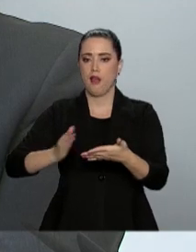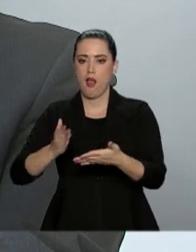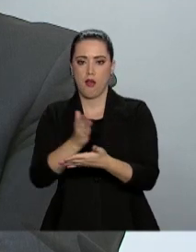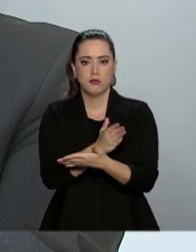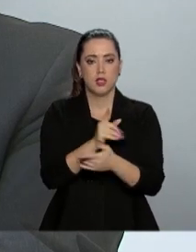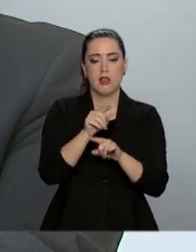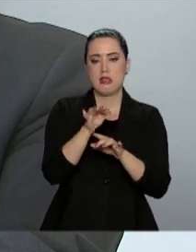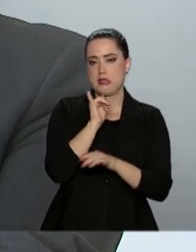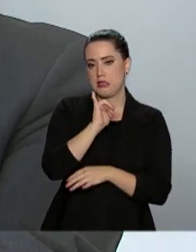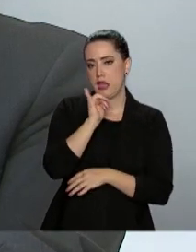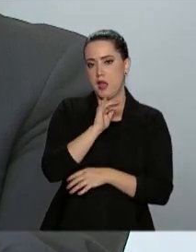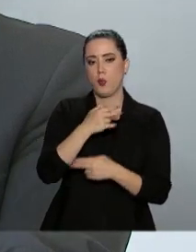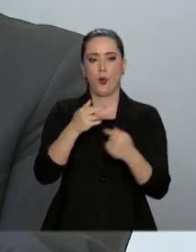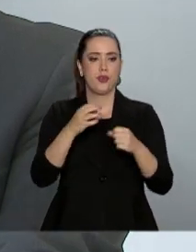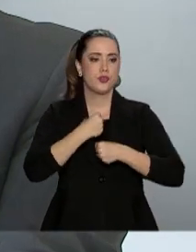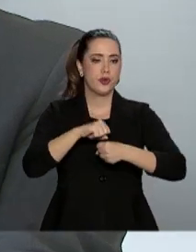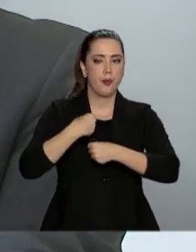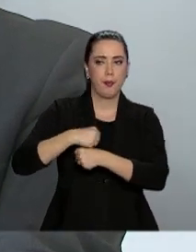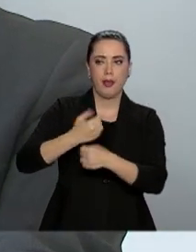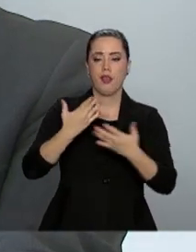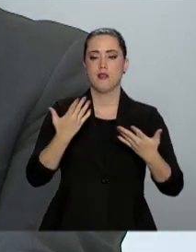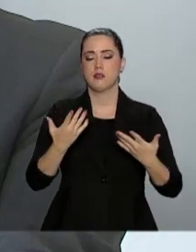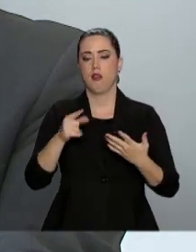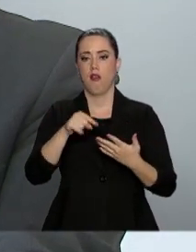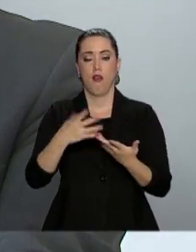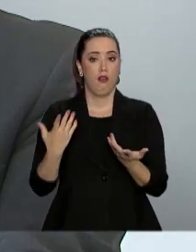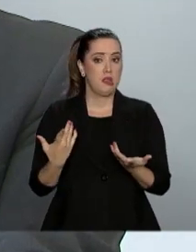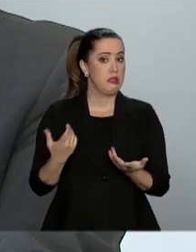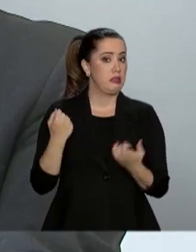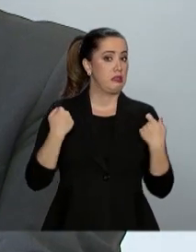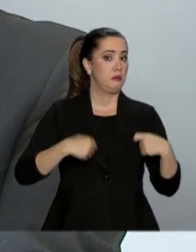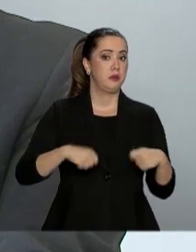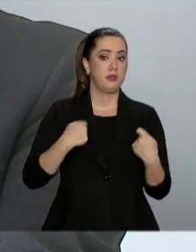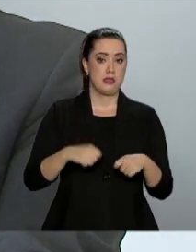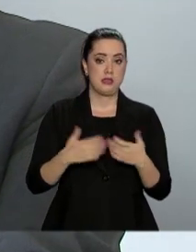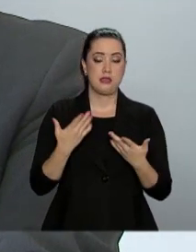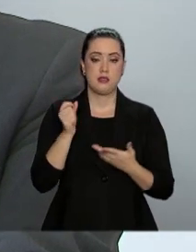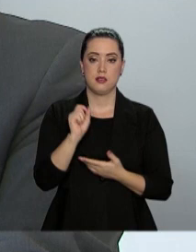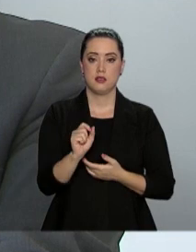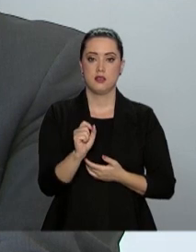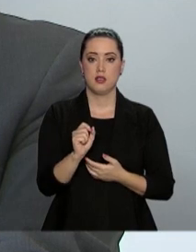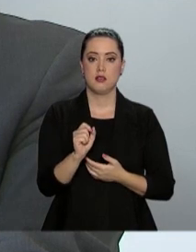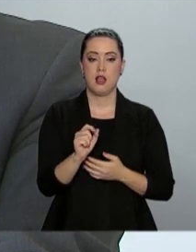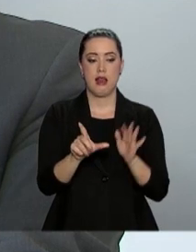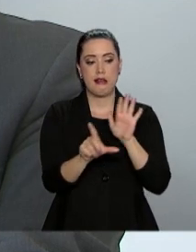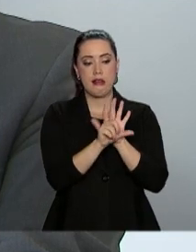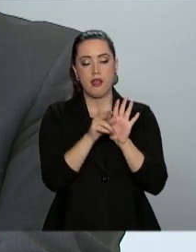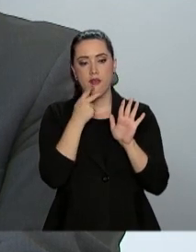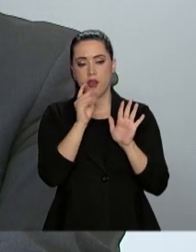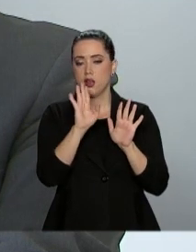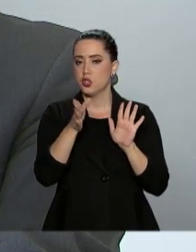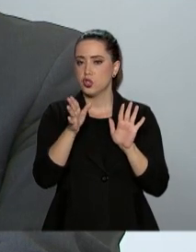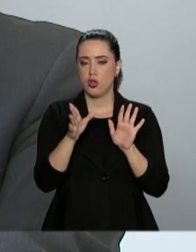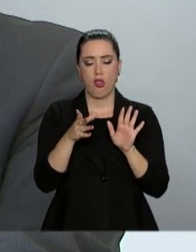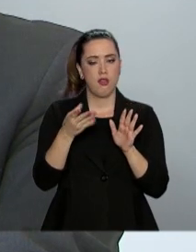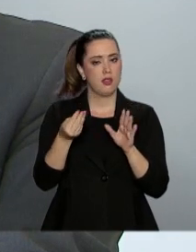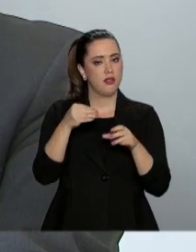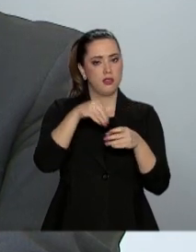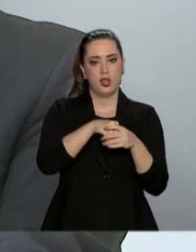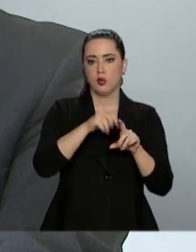limpeza, esse tipo de coisa. Isso deveria, pela deslação, ser já incluído na